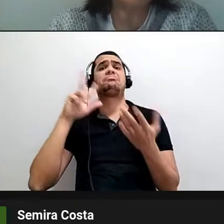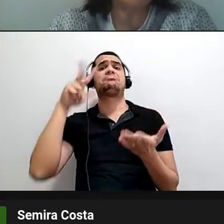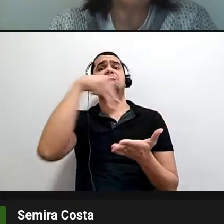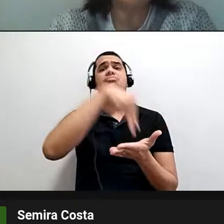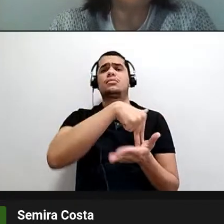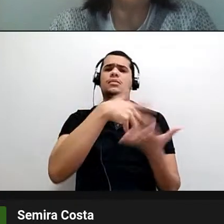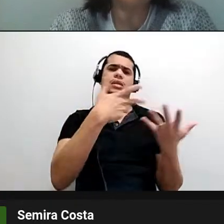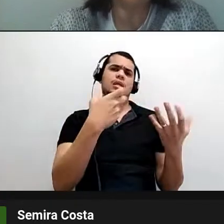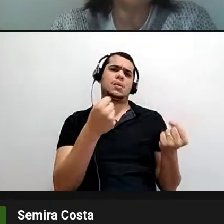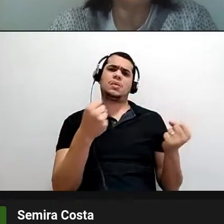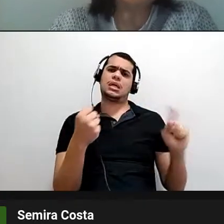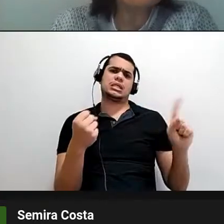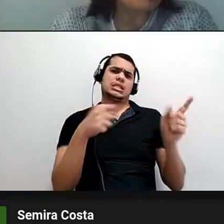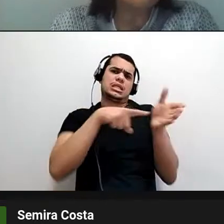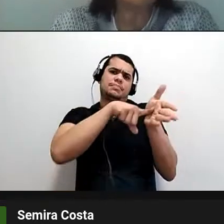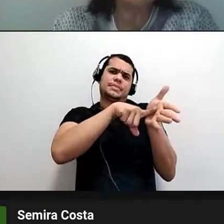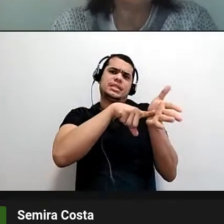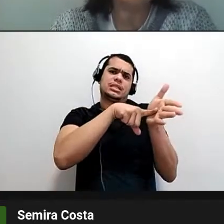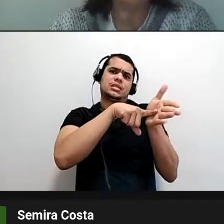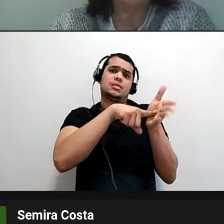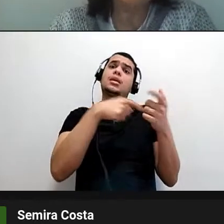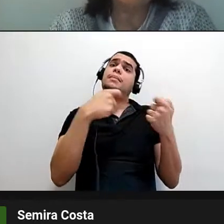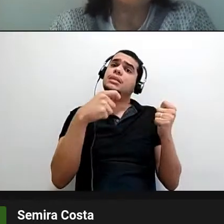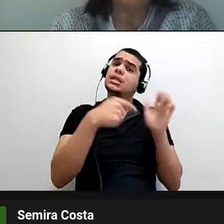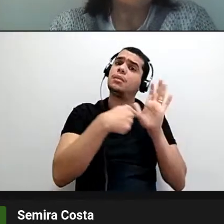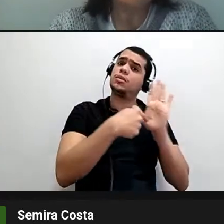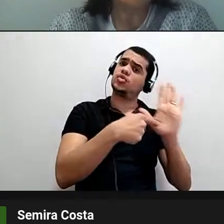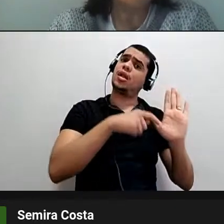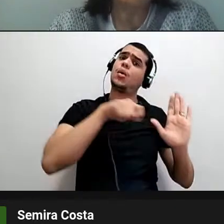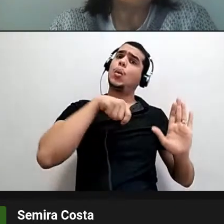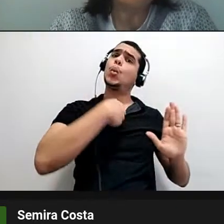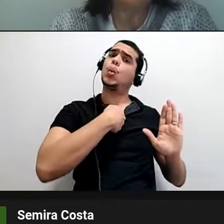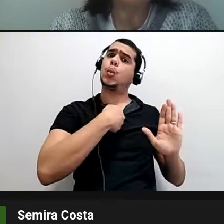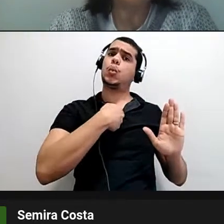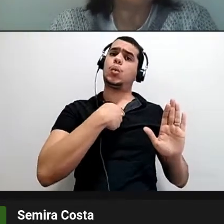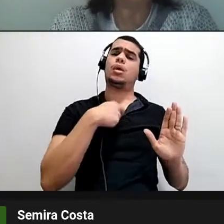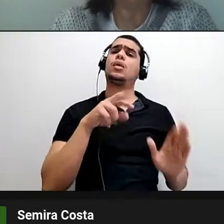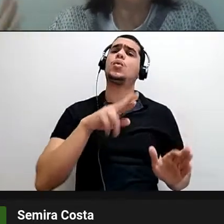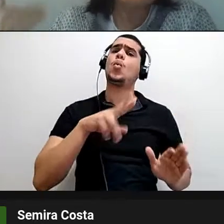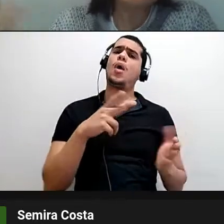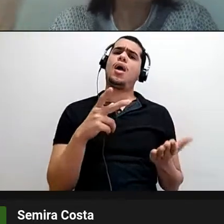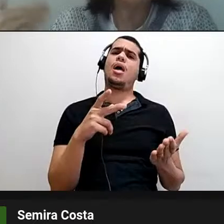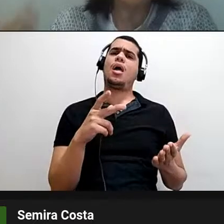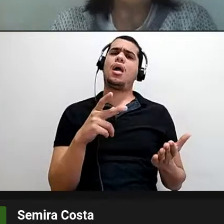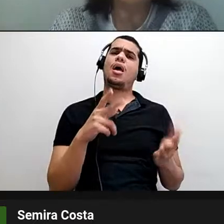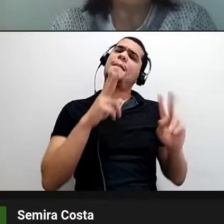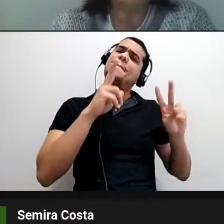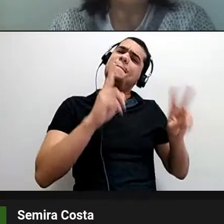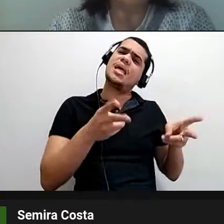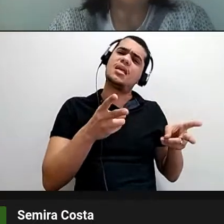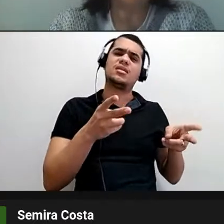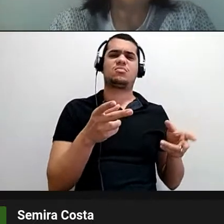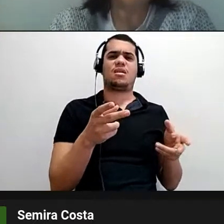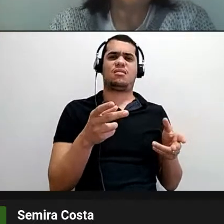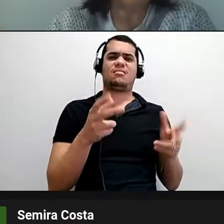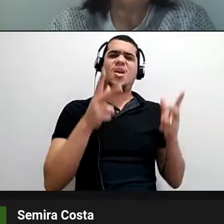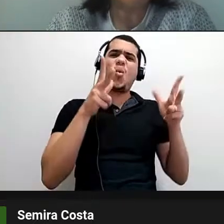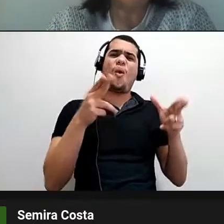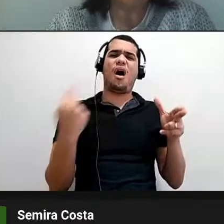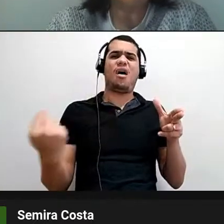é bem-vindo, né? Você precisa mostrar que você é um pesquisador que não está com aquelas mesmas intenções, né?